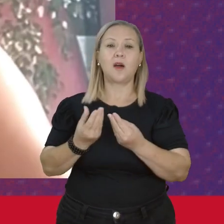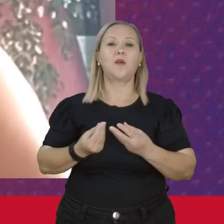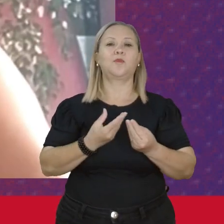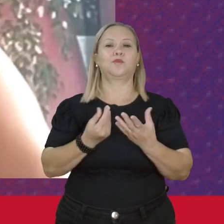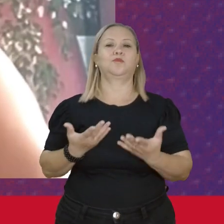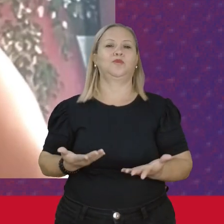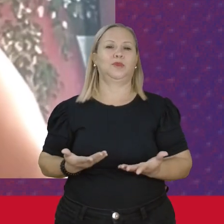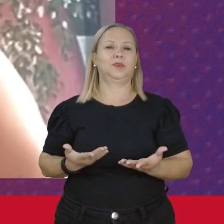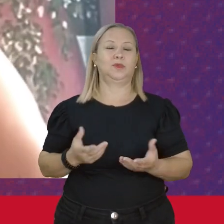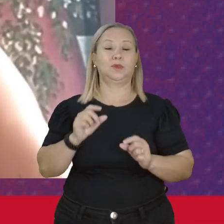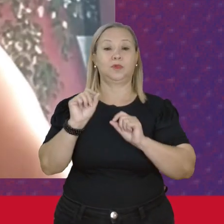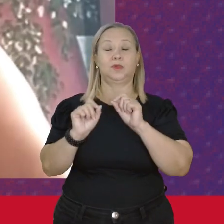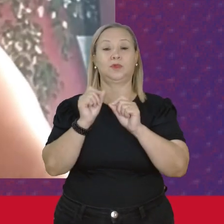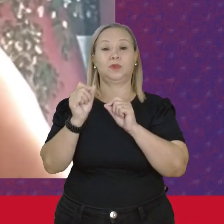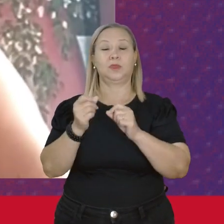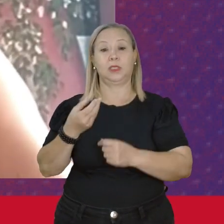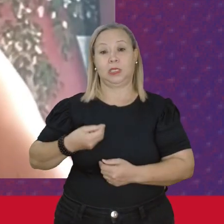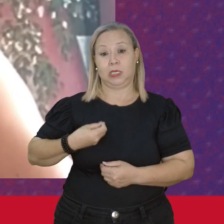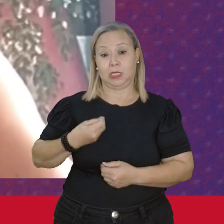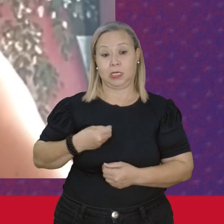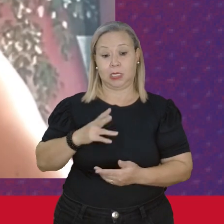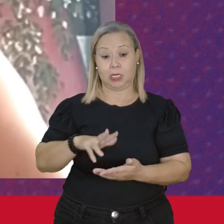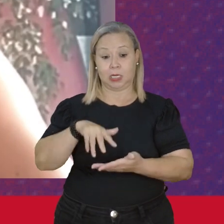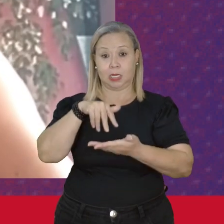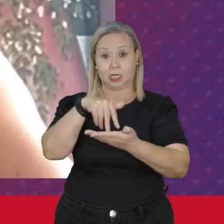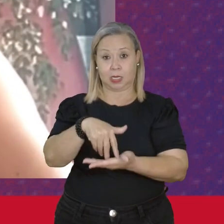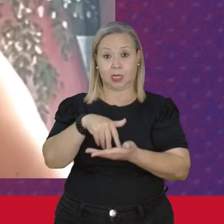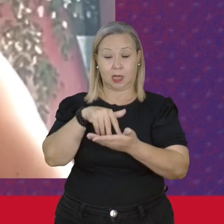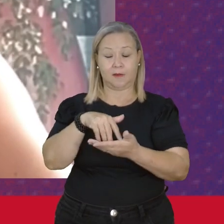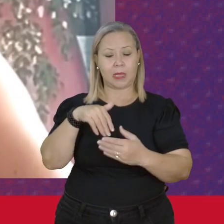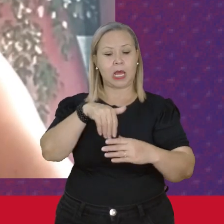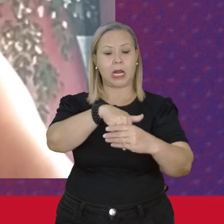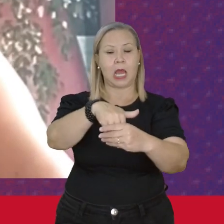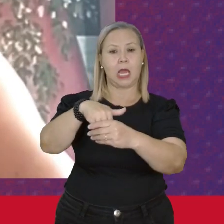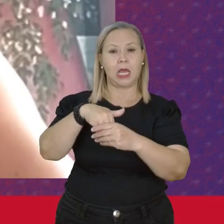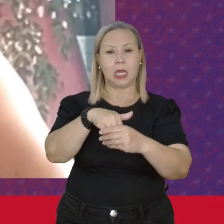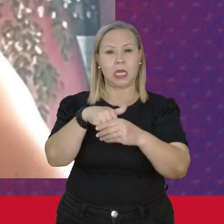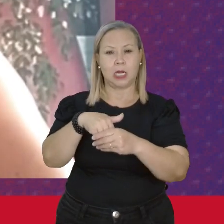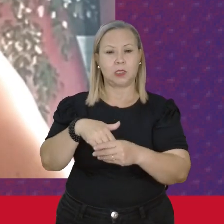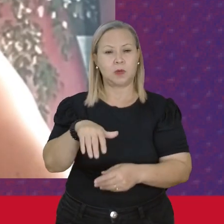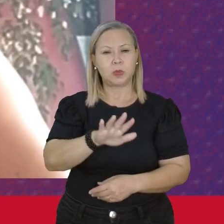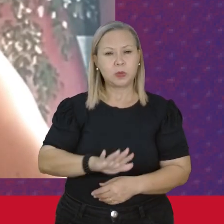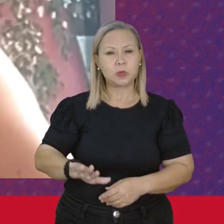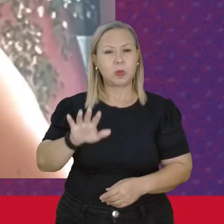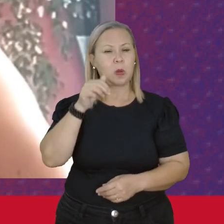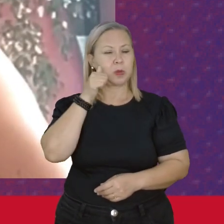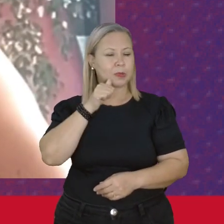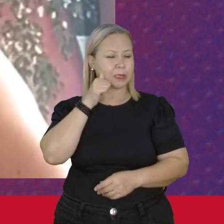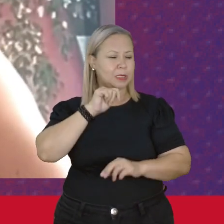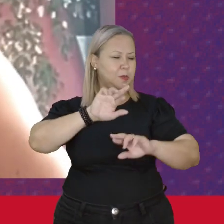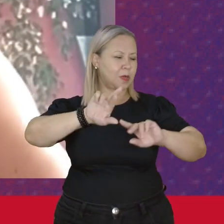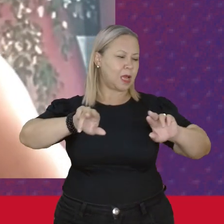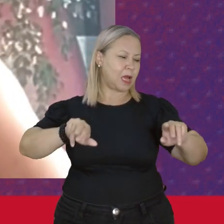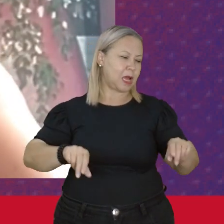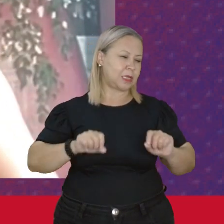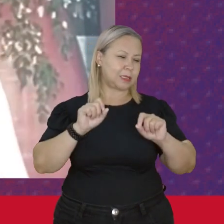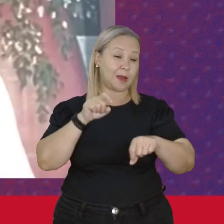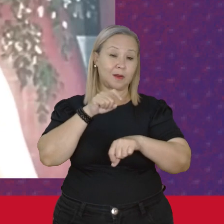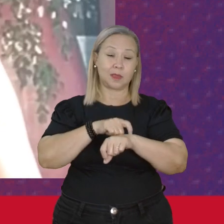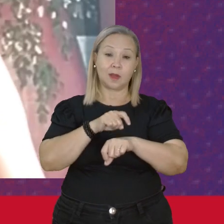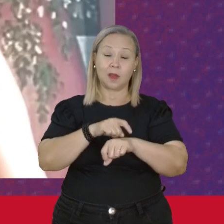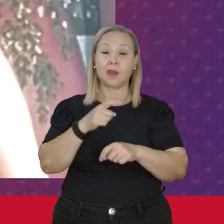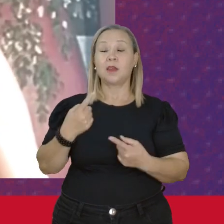só Quem vai estar Na corrida eleitoral Mas todas as mulheres Que estão Nesse momento Porque nós